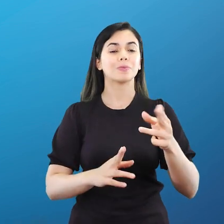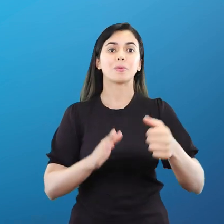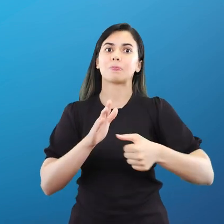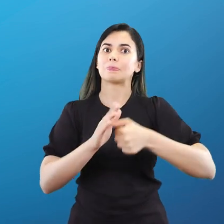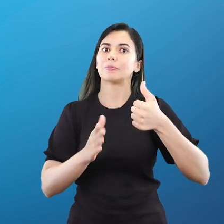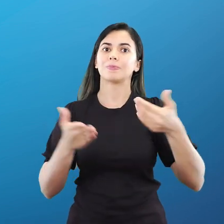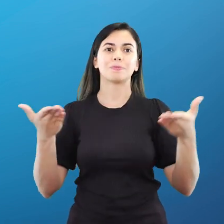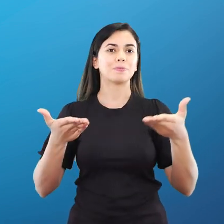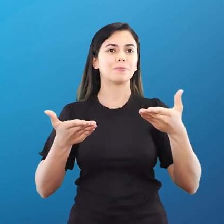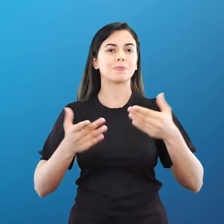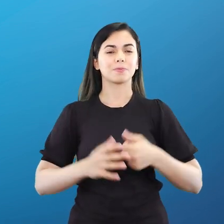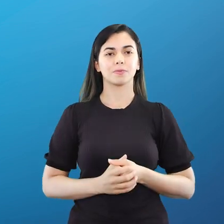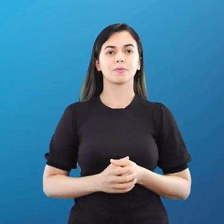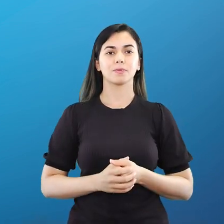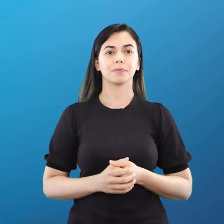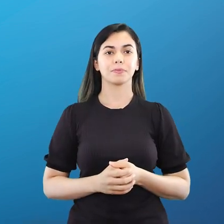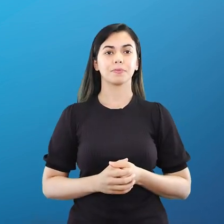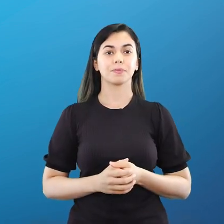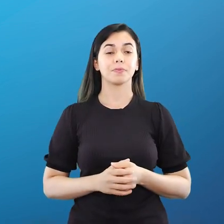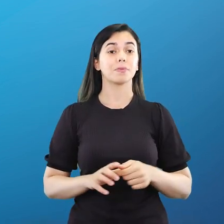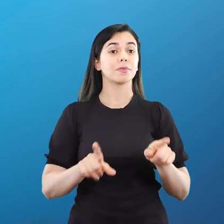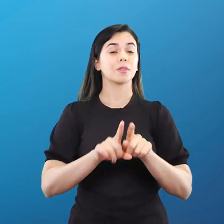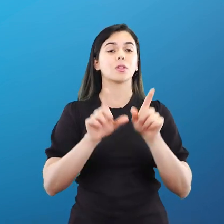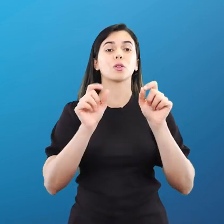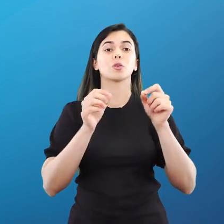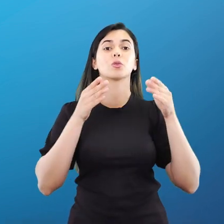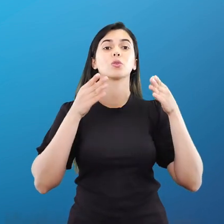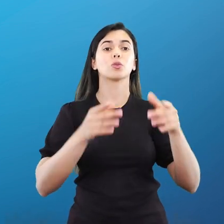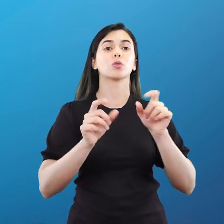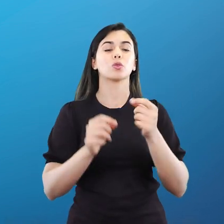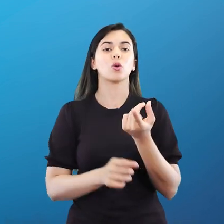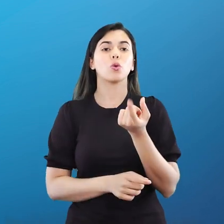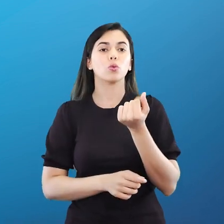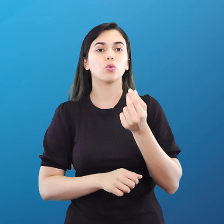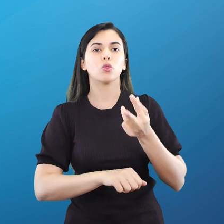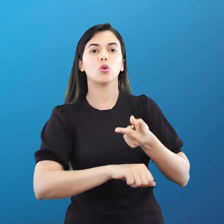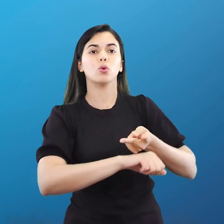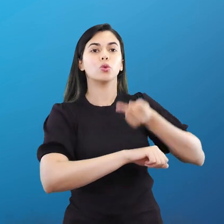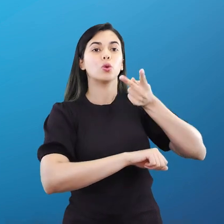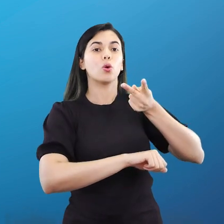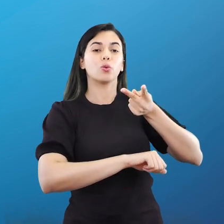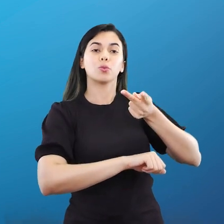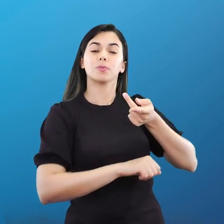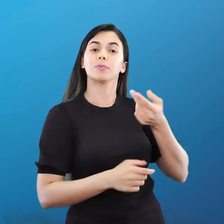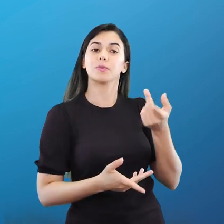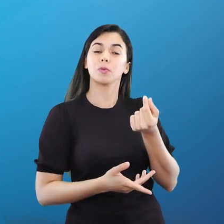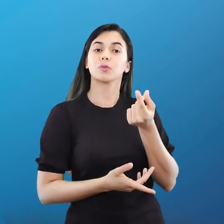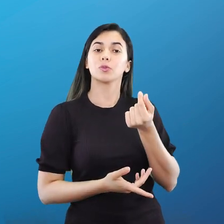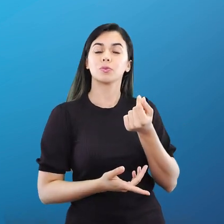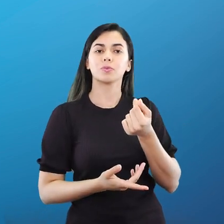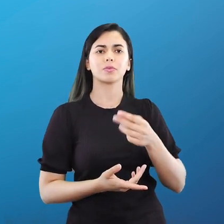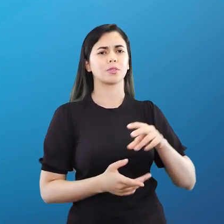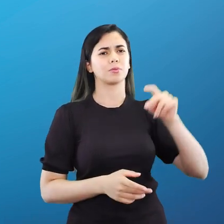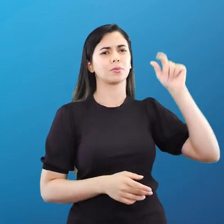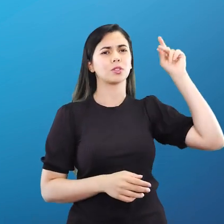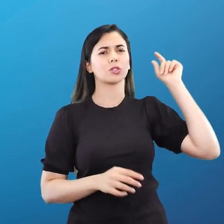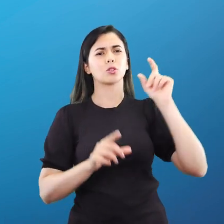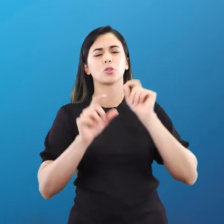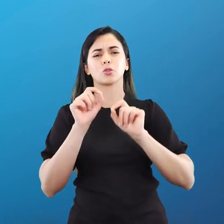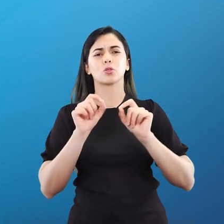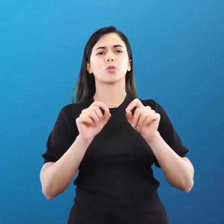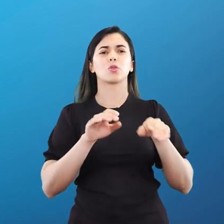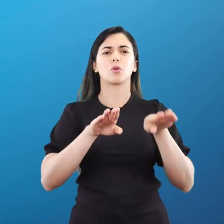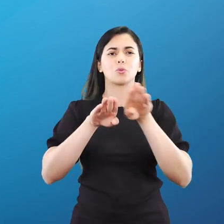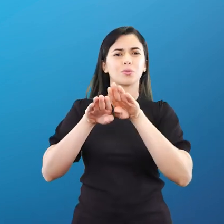Outra coisa também é em relação aí aos valores das premiações, né, Também tinha muito isso, a questão da